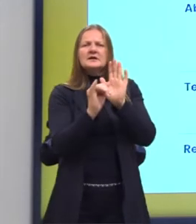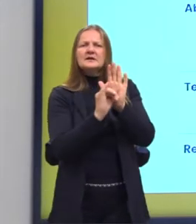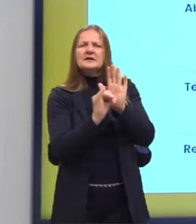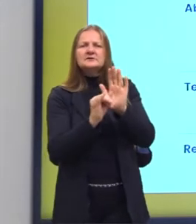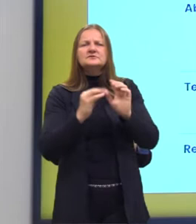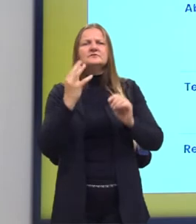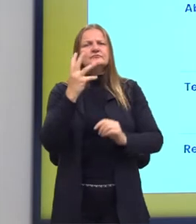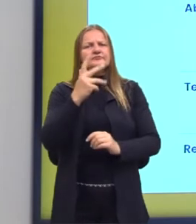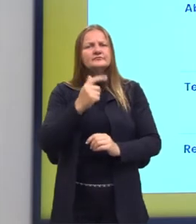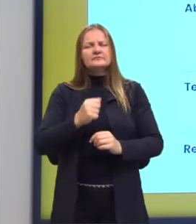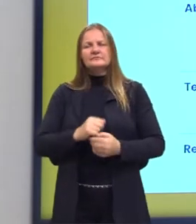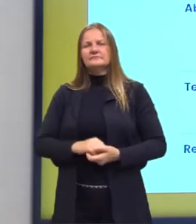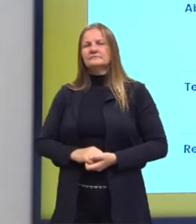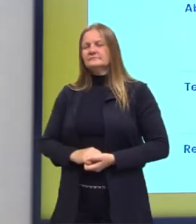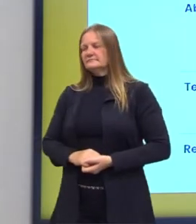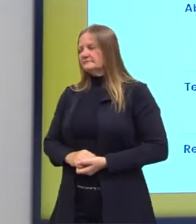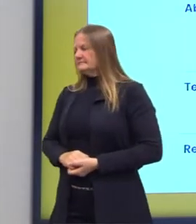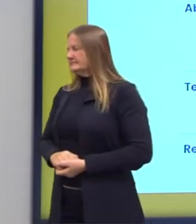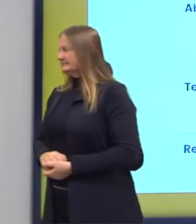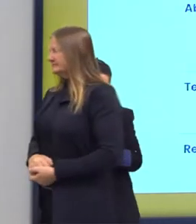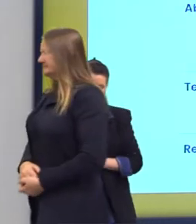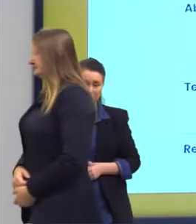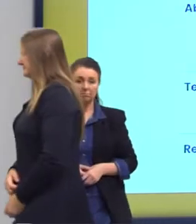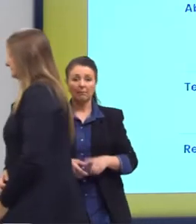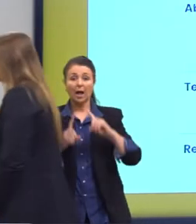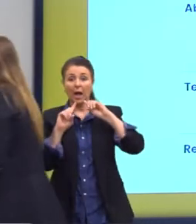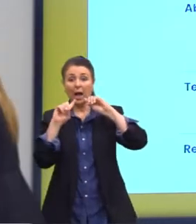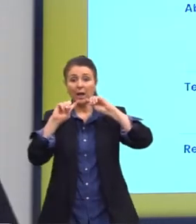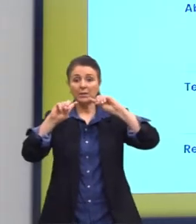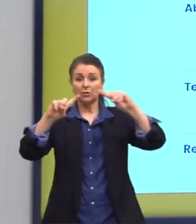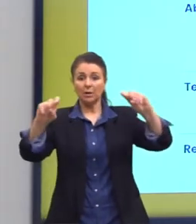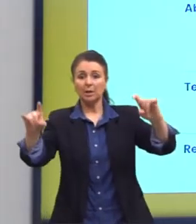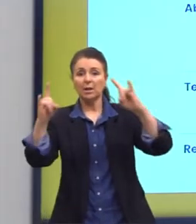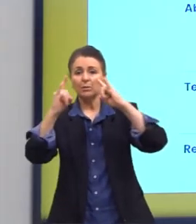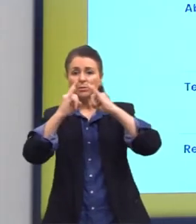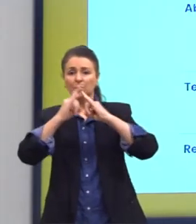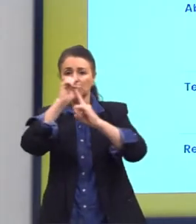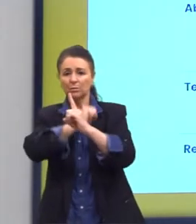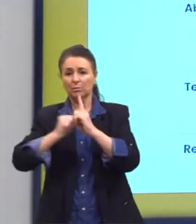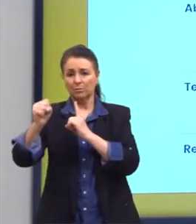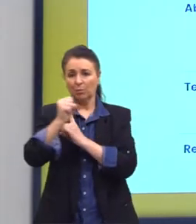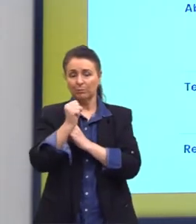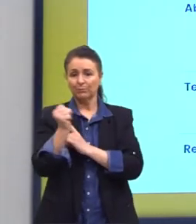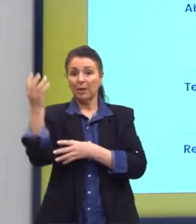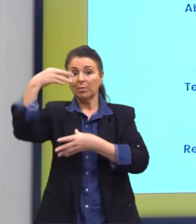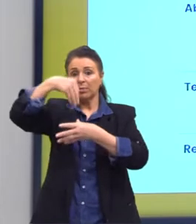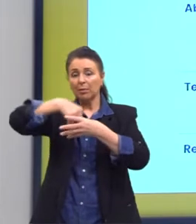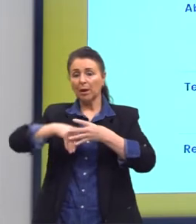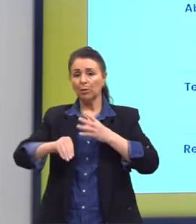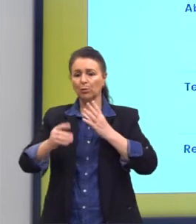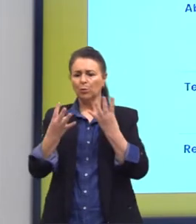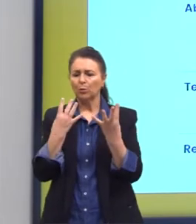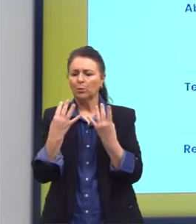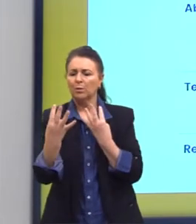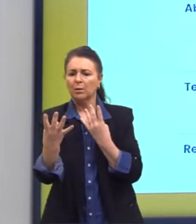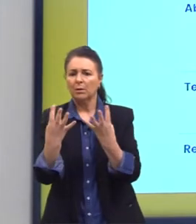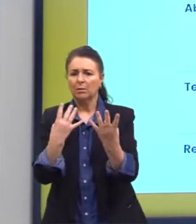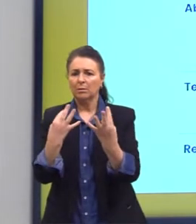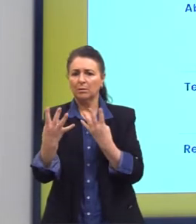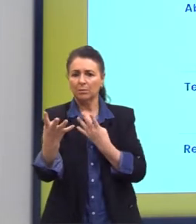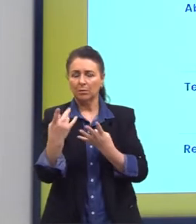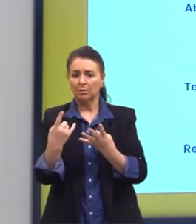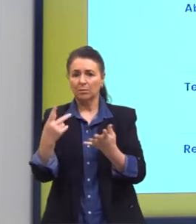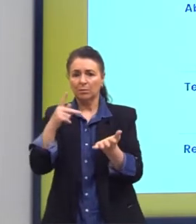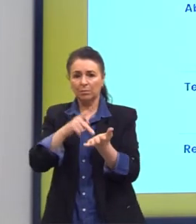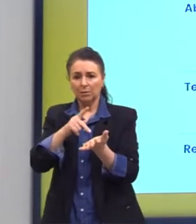Linguagem direta. Crítica às instituições sociais. Dentro do naturalismo. Verdadeiro, objetivo